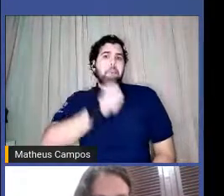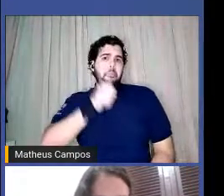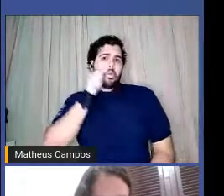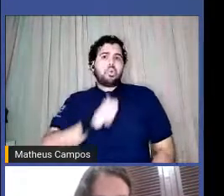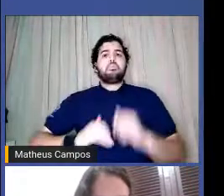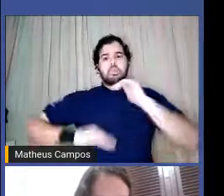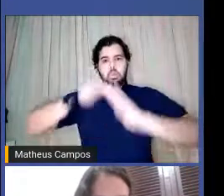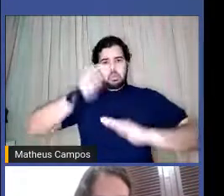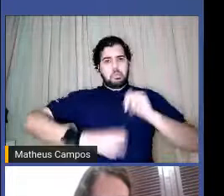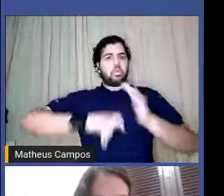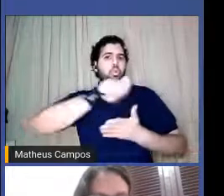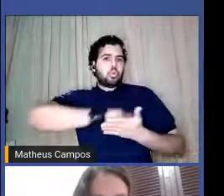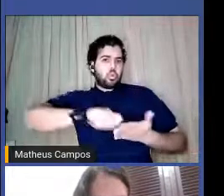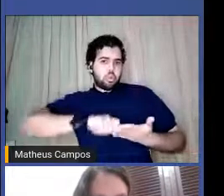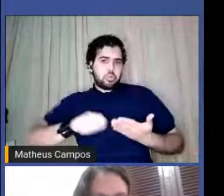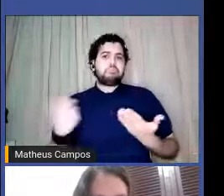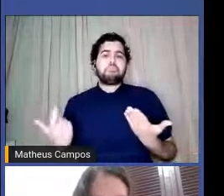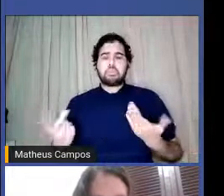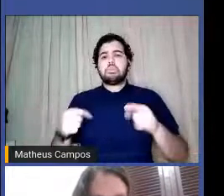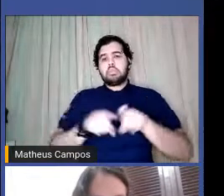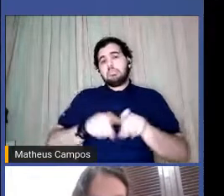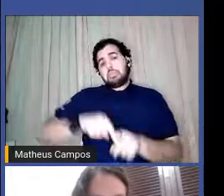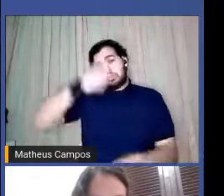e não só escrituras, né, mulheres.